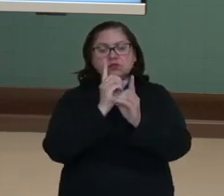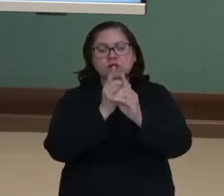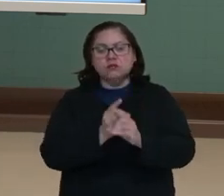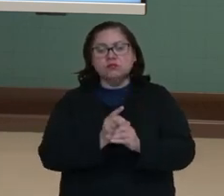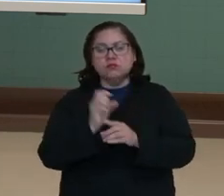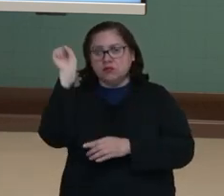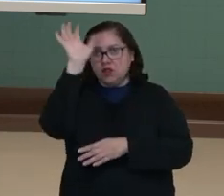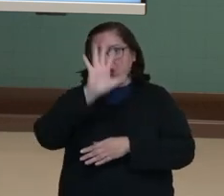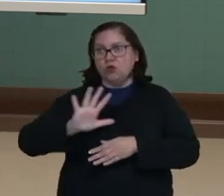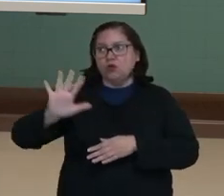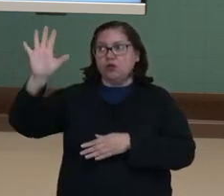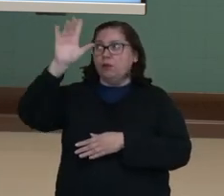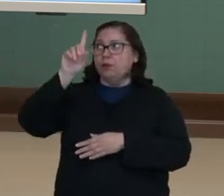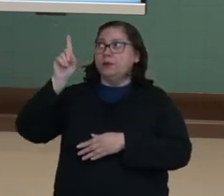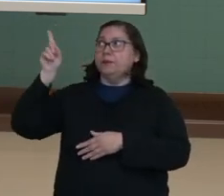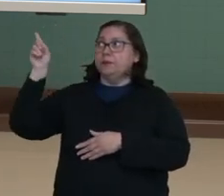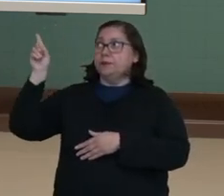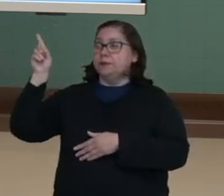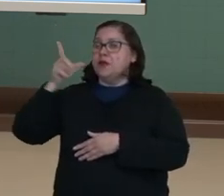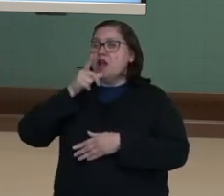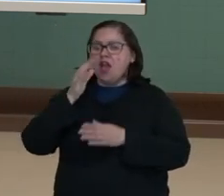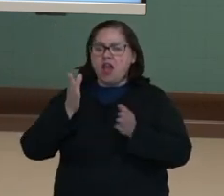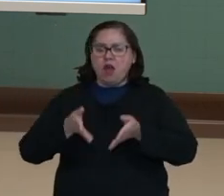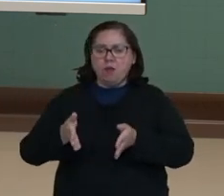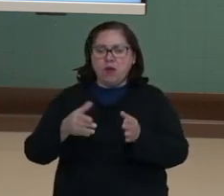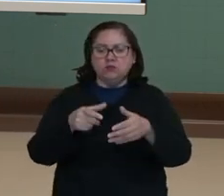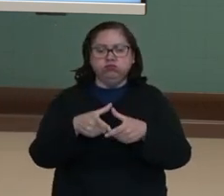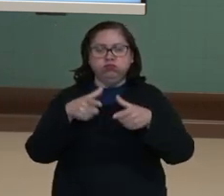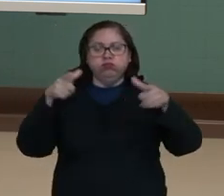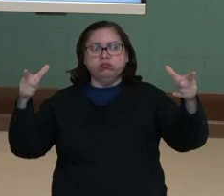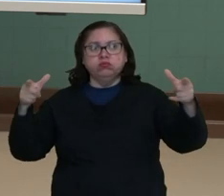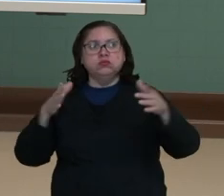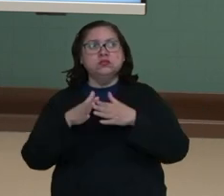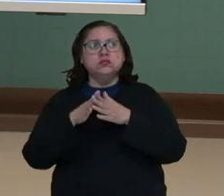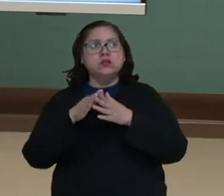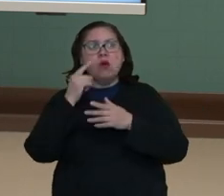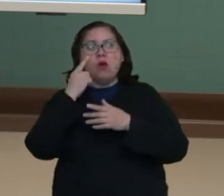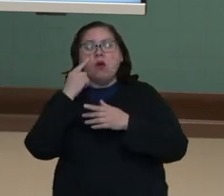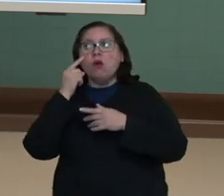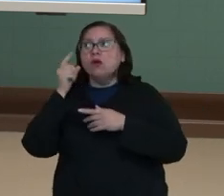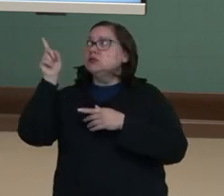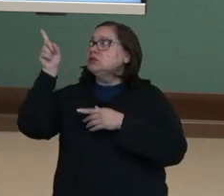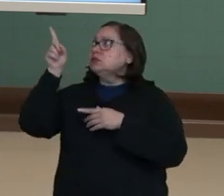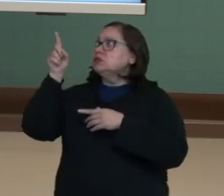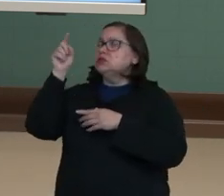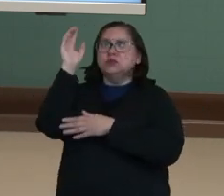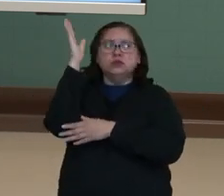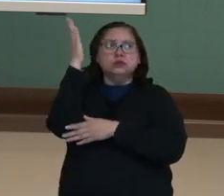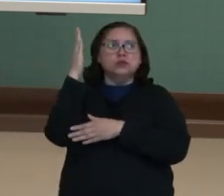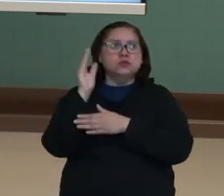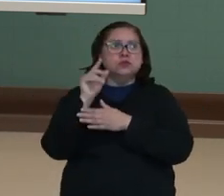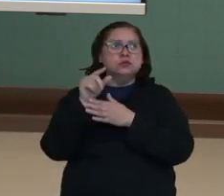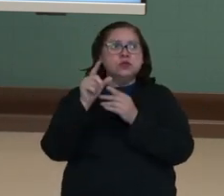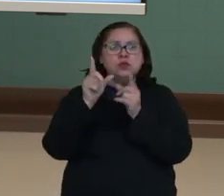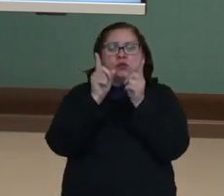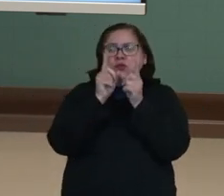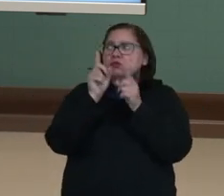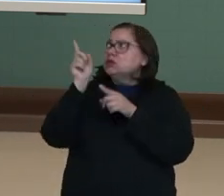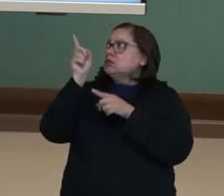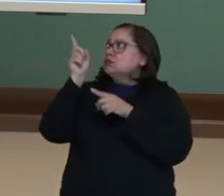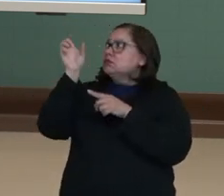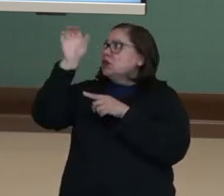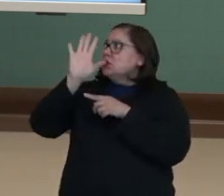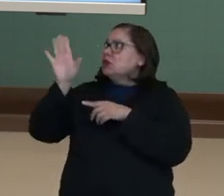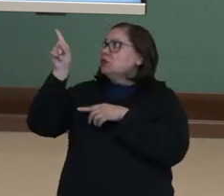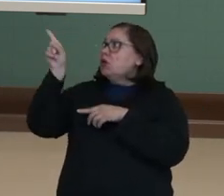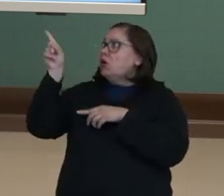Europa, tá? Mar Mediterrâneo gigante aqui. Olha, nós estamos aqui. Olha o Brasil aqui onde está. Olha onde está a Europa.